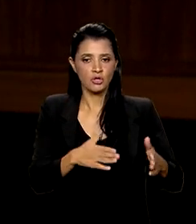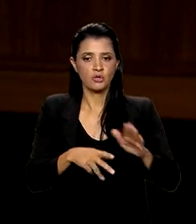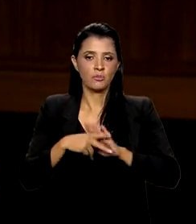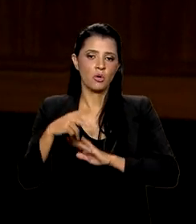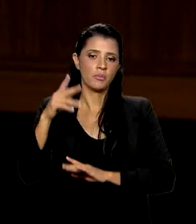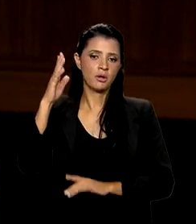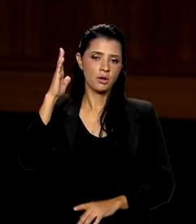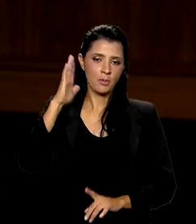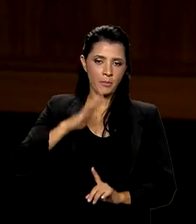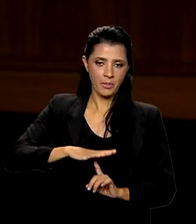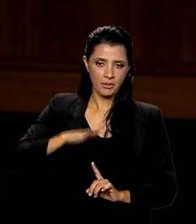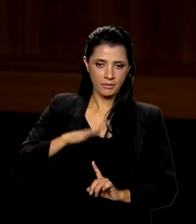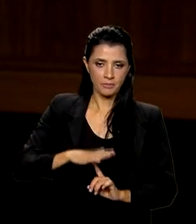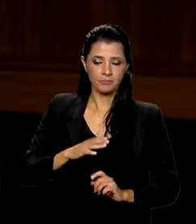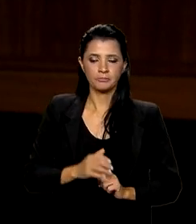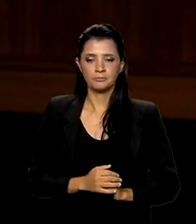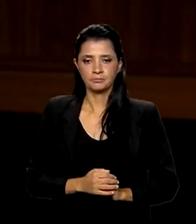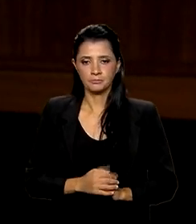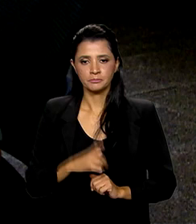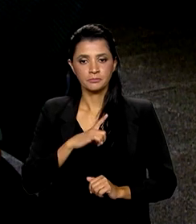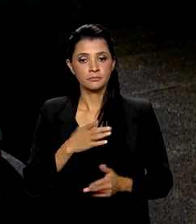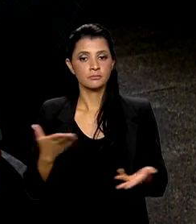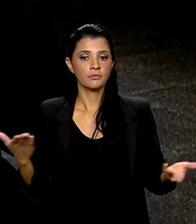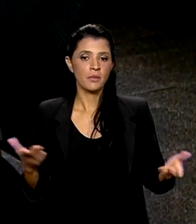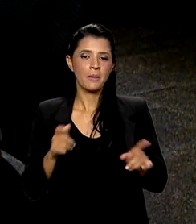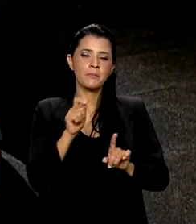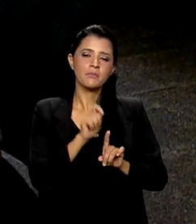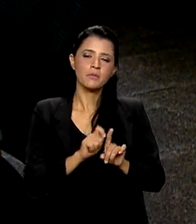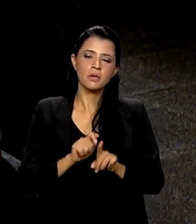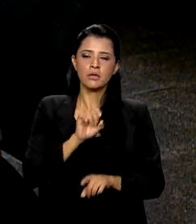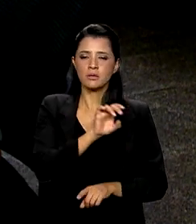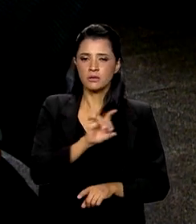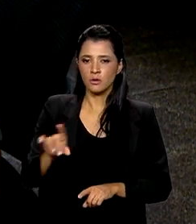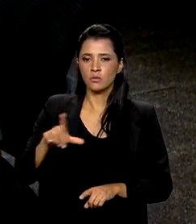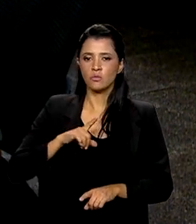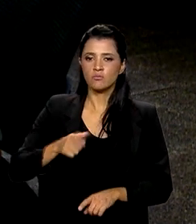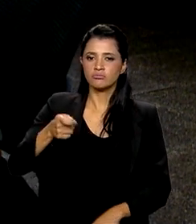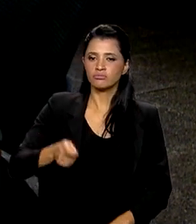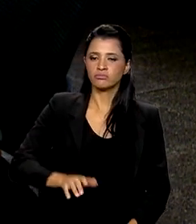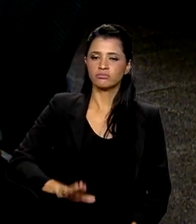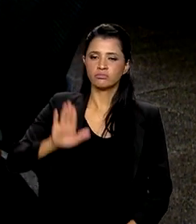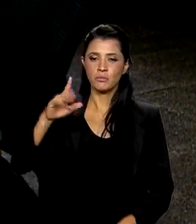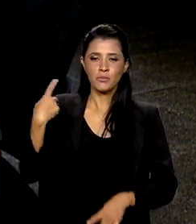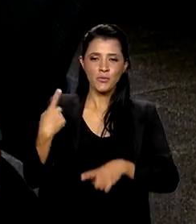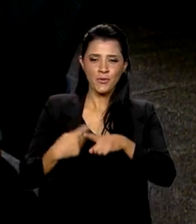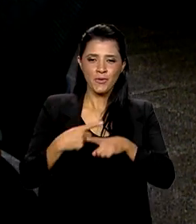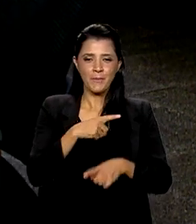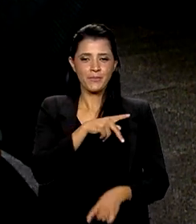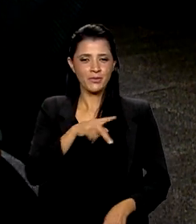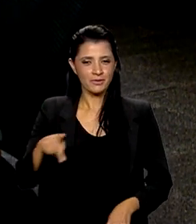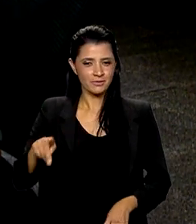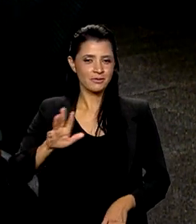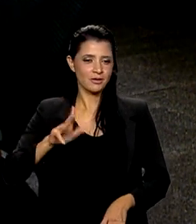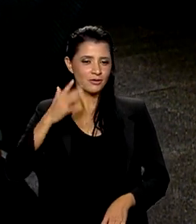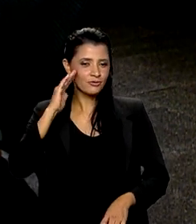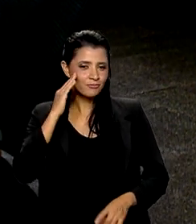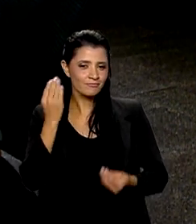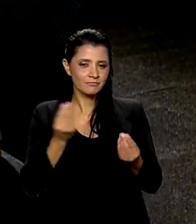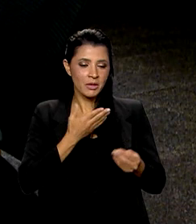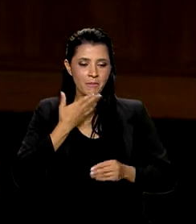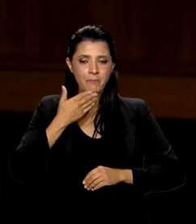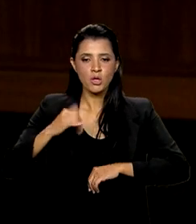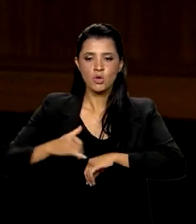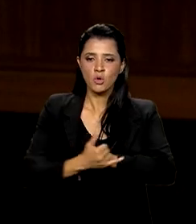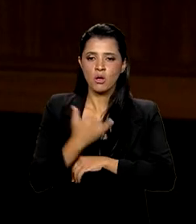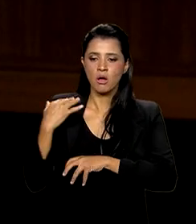Paraná. Nós teremos agora, Karine, a cada mês um grande leilão, porque o presidente Lula entende que o fundamental para melhorar a infraestrutura é